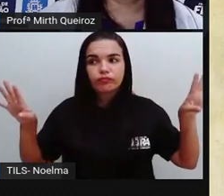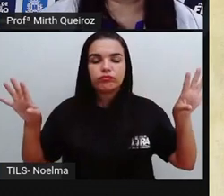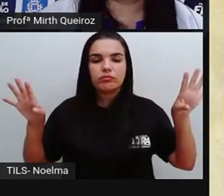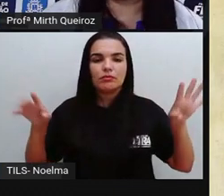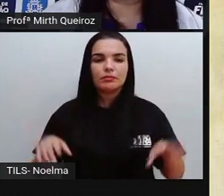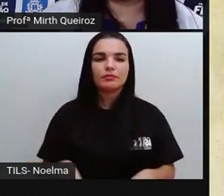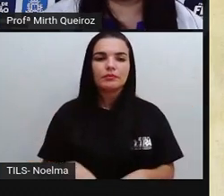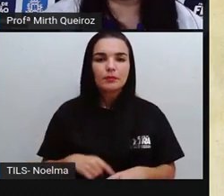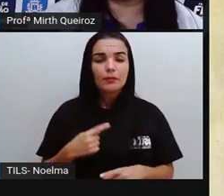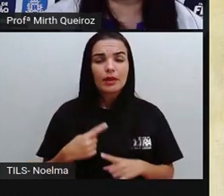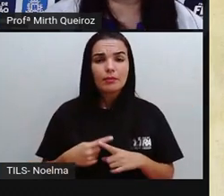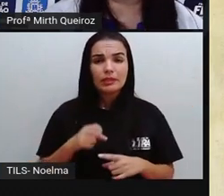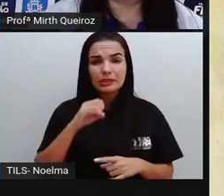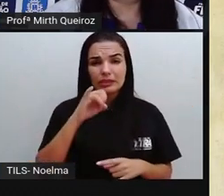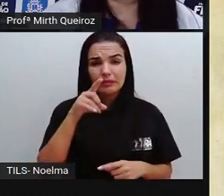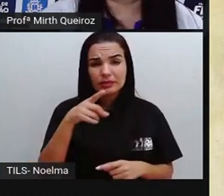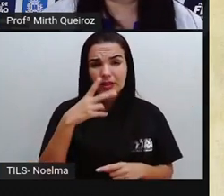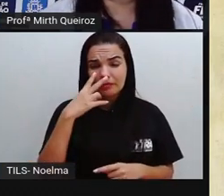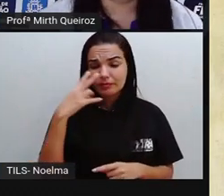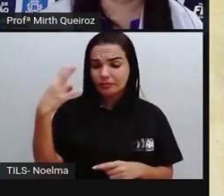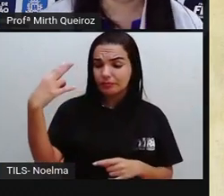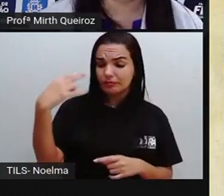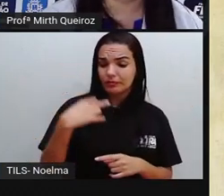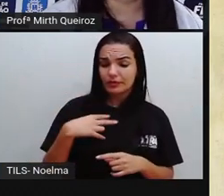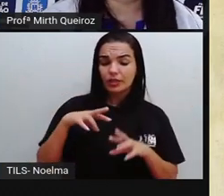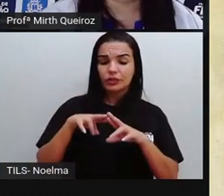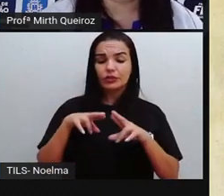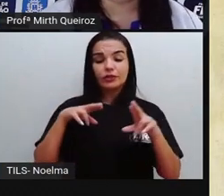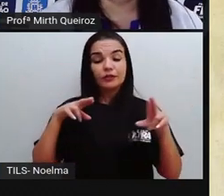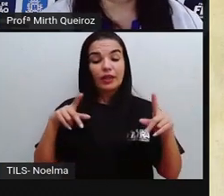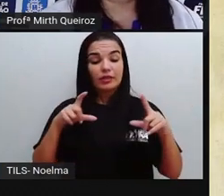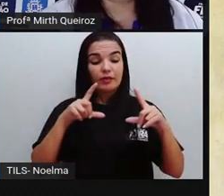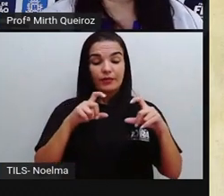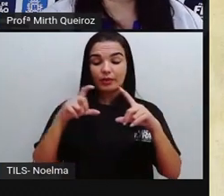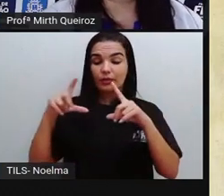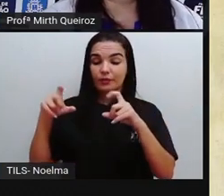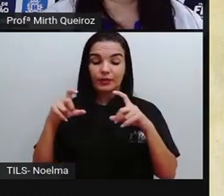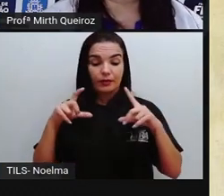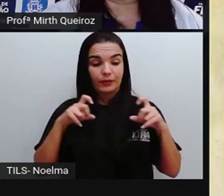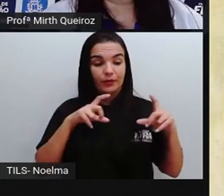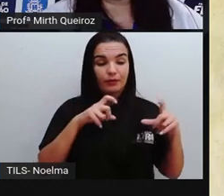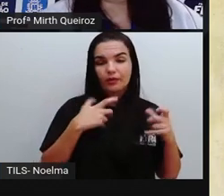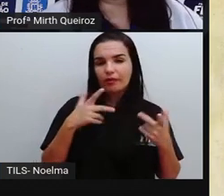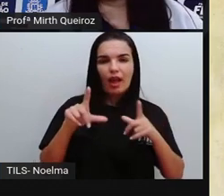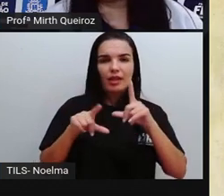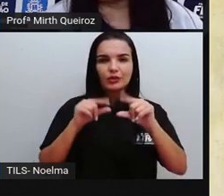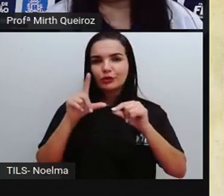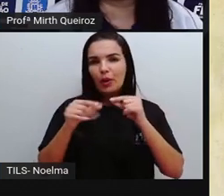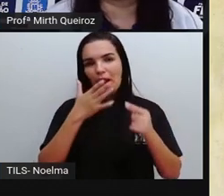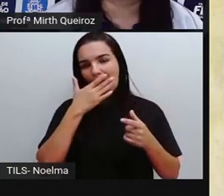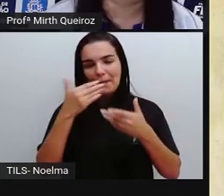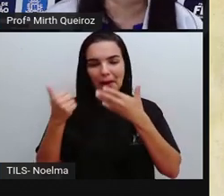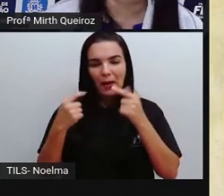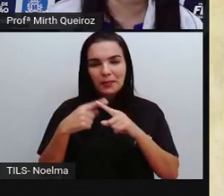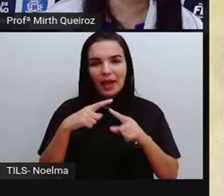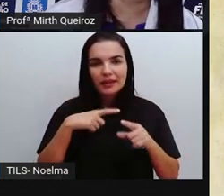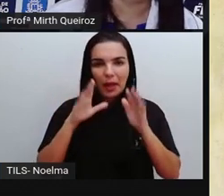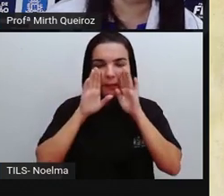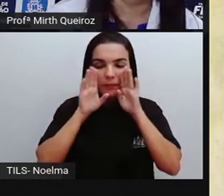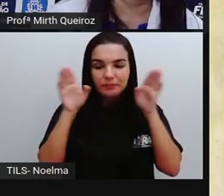Então, você na imagem vai ficar diferente a cada foto, tendo aí pontos de vista diferentes.